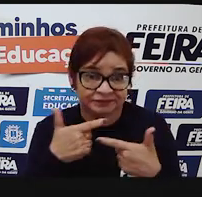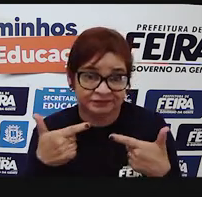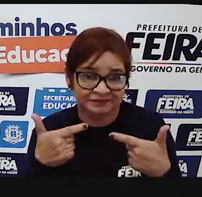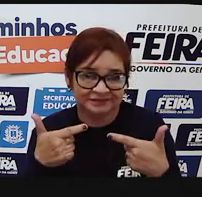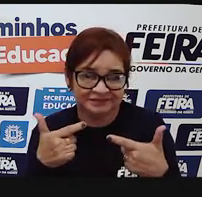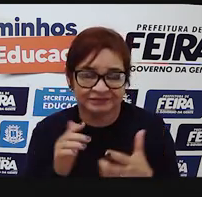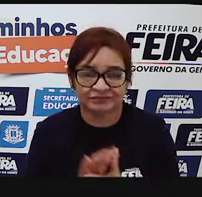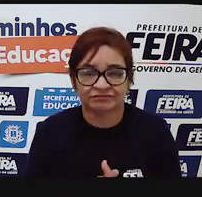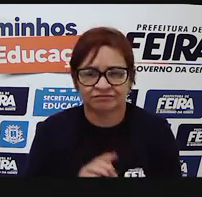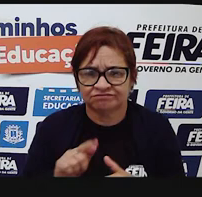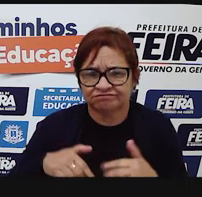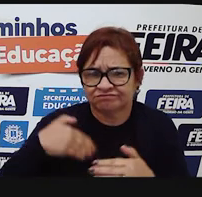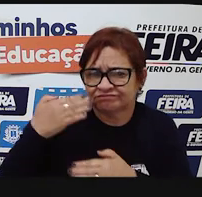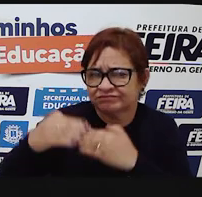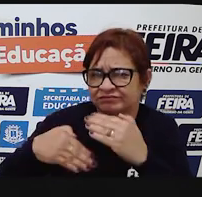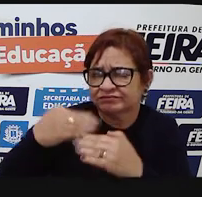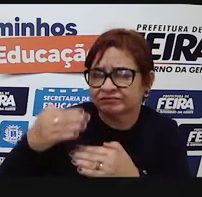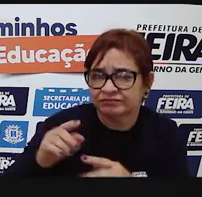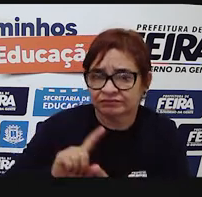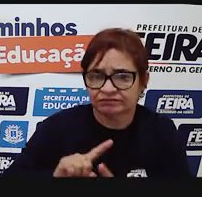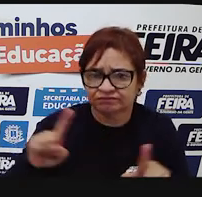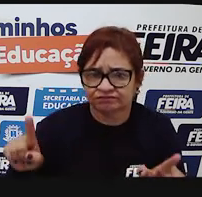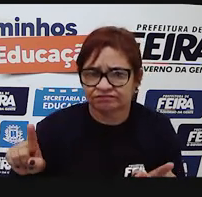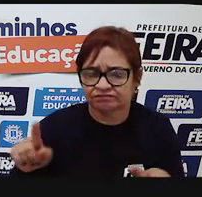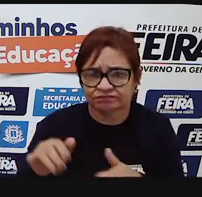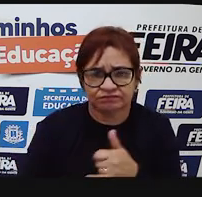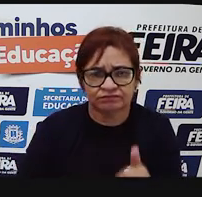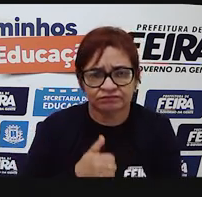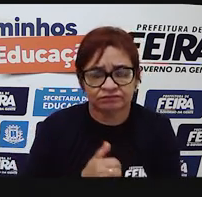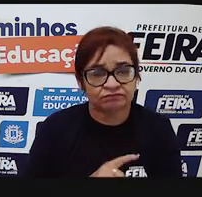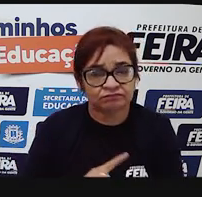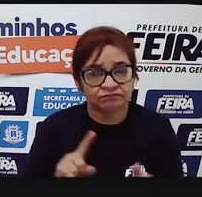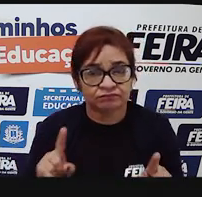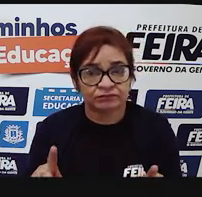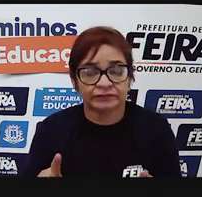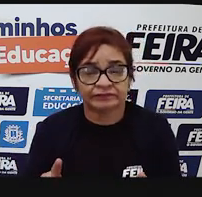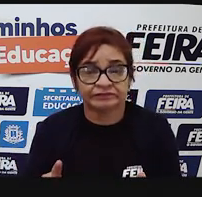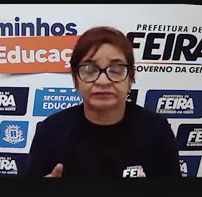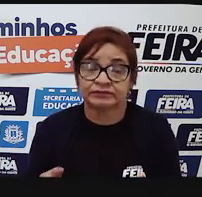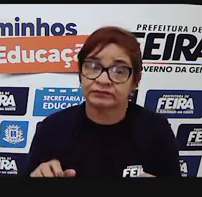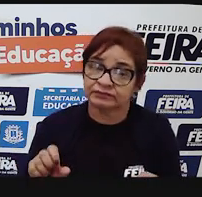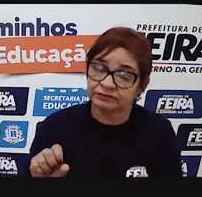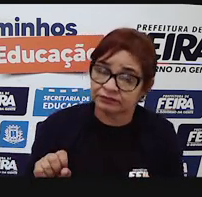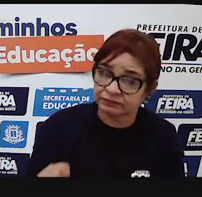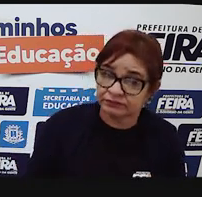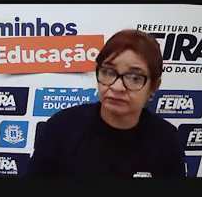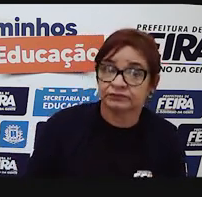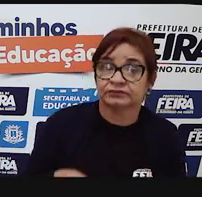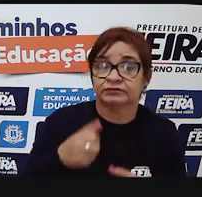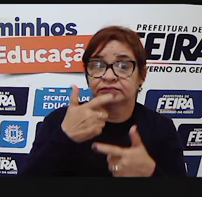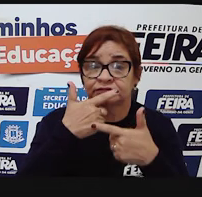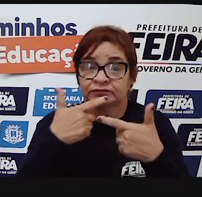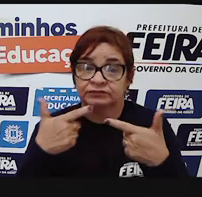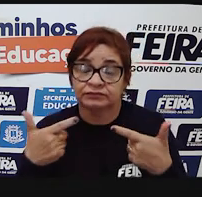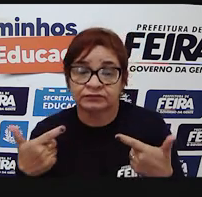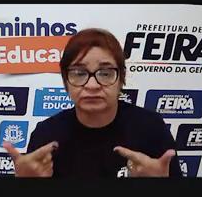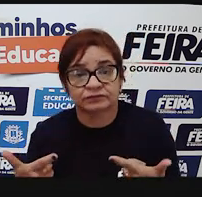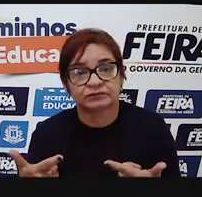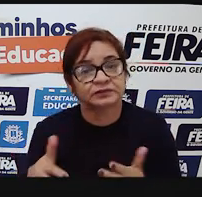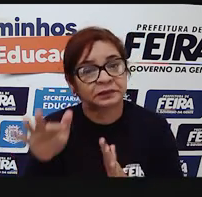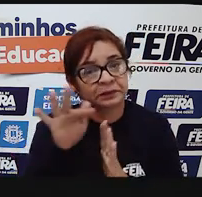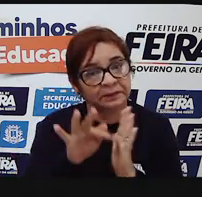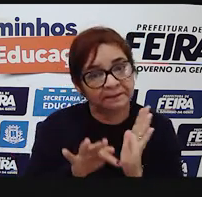não se multiplica pela internet, não viraliza. Mesmo que a imagem tenha um texto engraçado, que seja